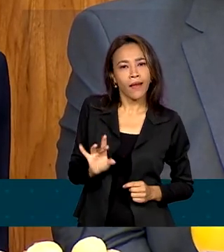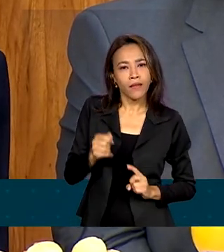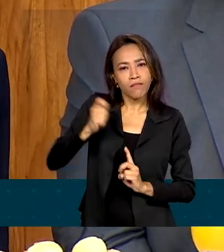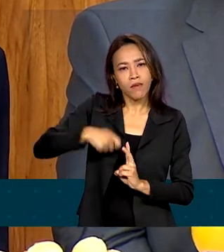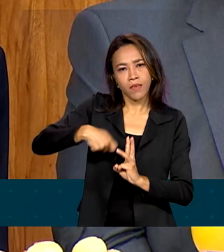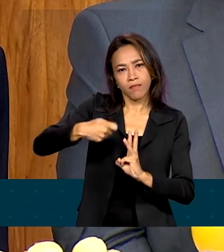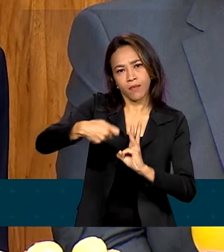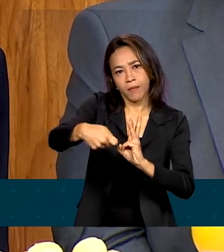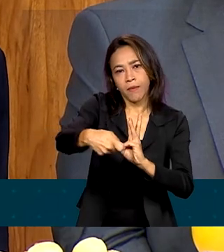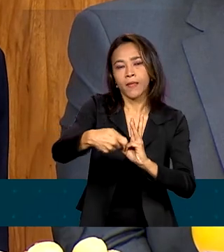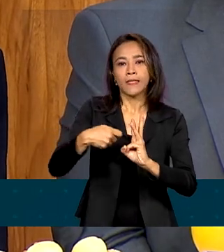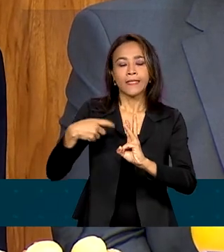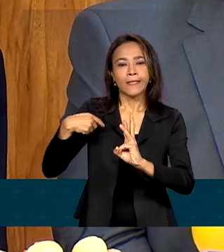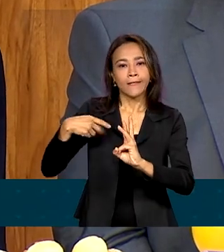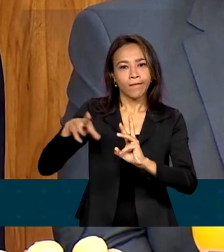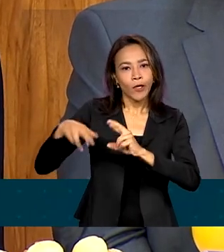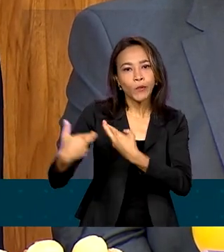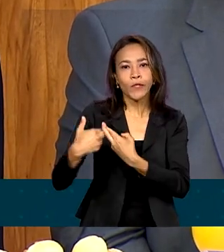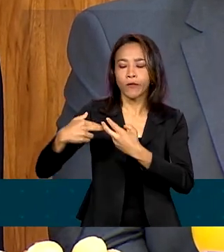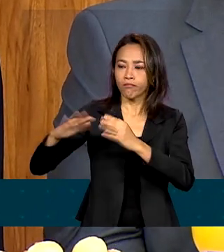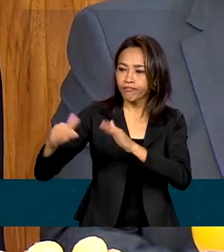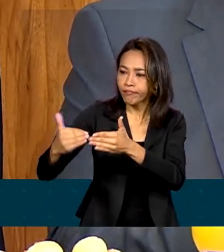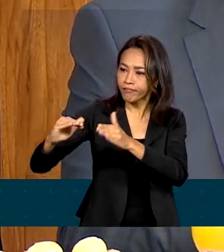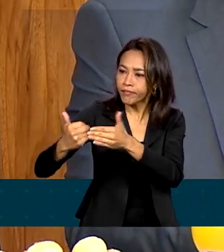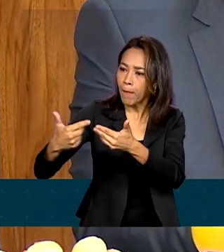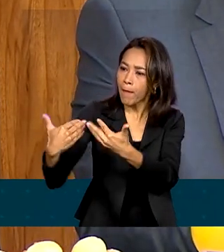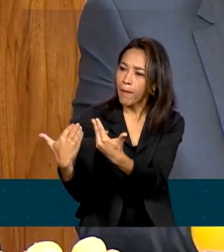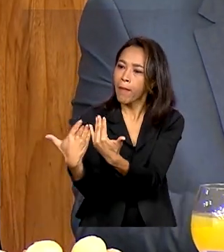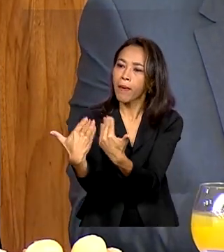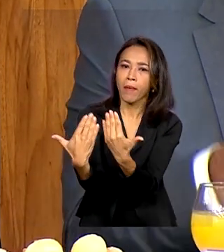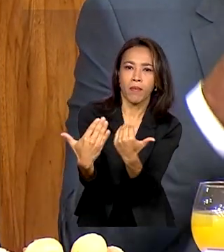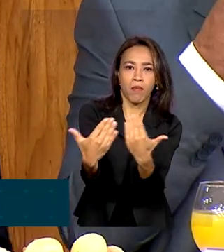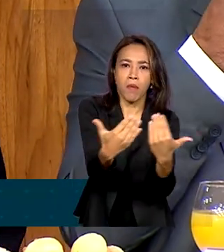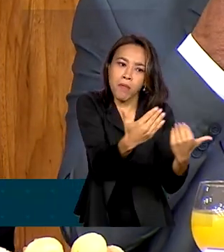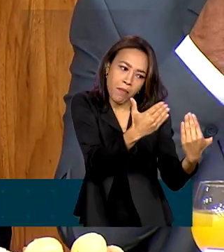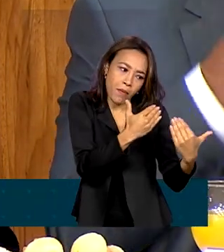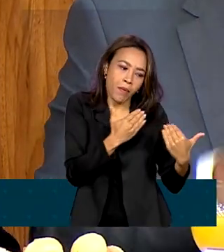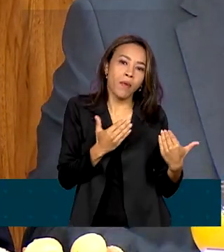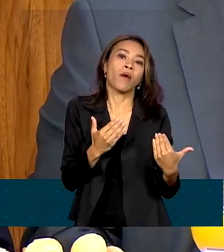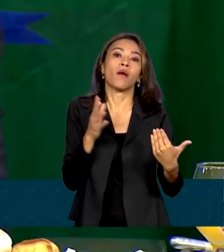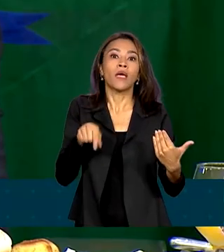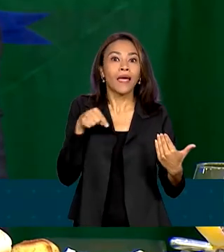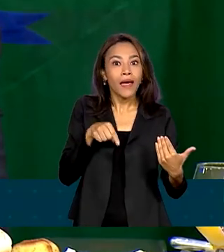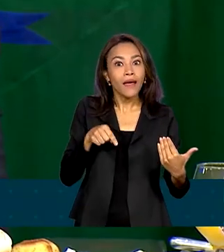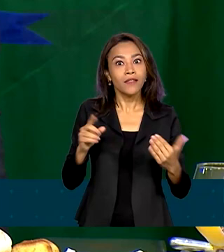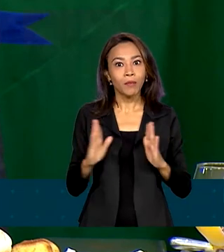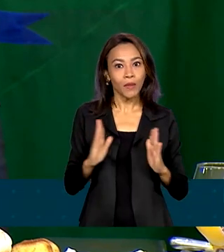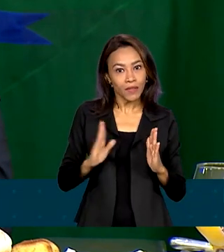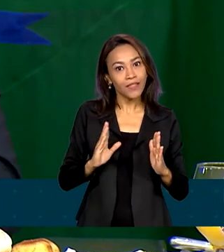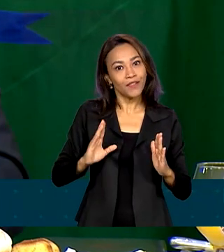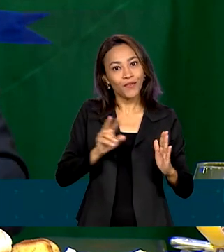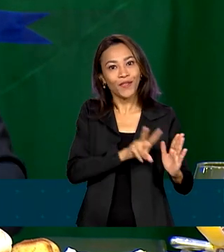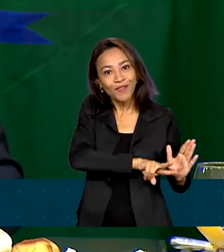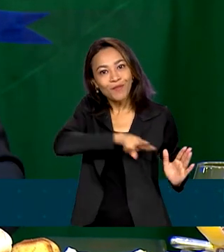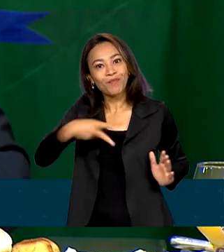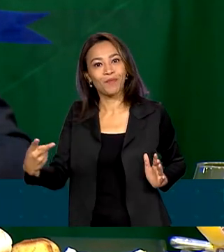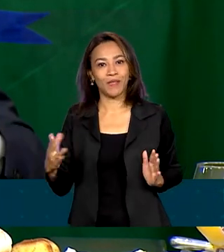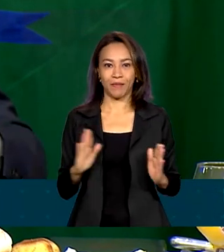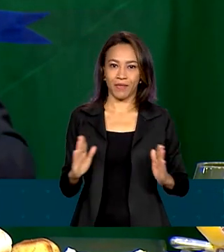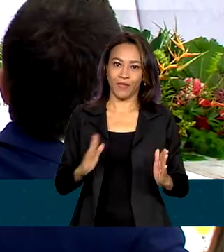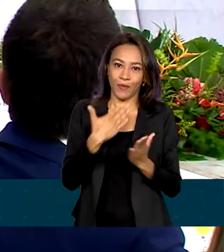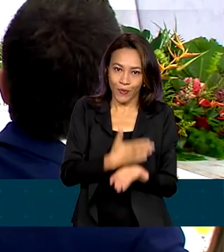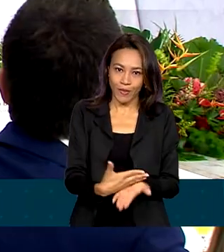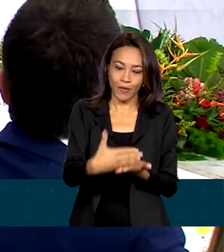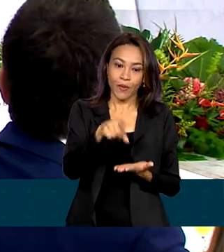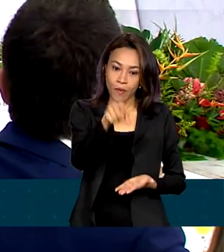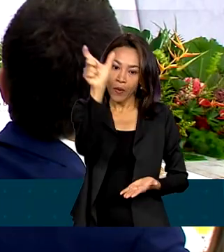reunir e, de certa forma, dar continuidade a um processo que foi construído durante a transição. Para o presidente Lula, é o começo